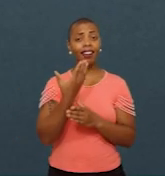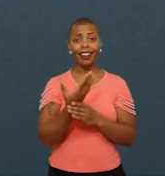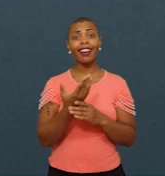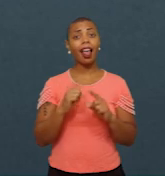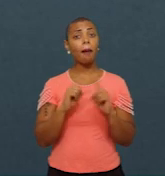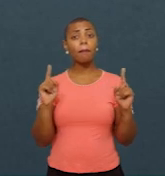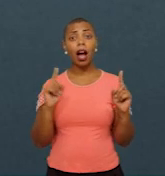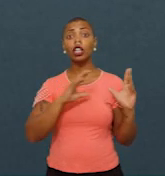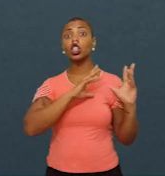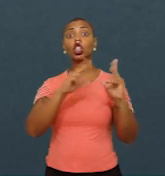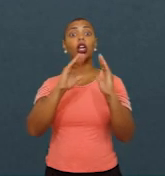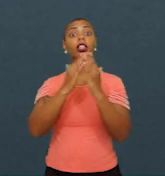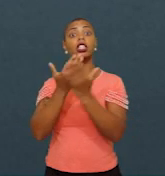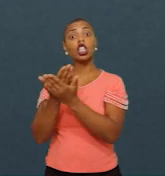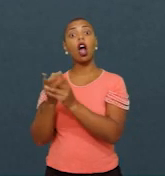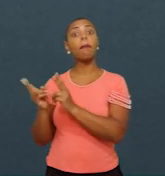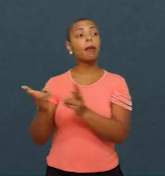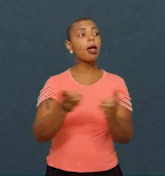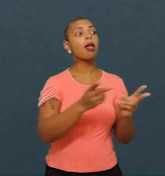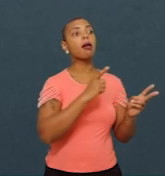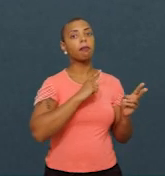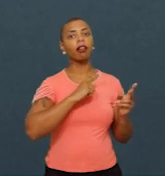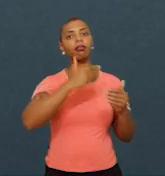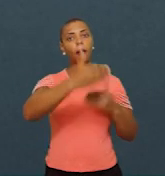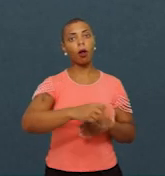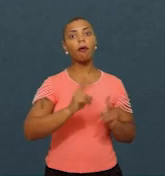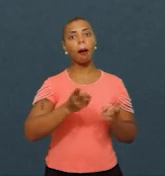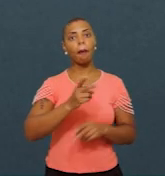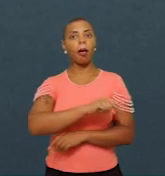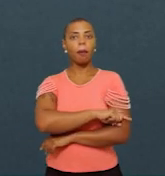mas que toda a escola faça a mesma avaliação para a mesma série.